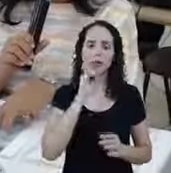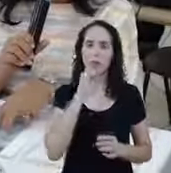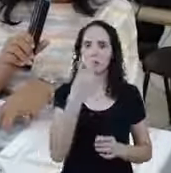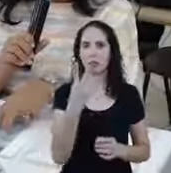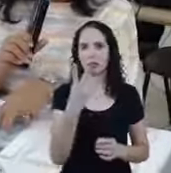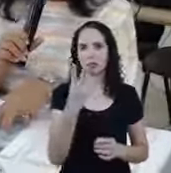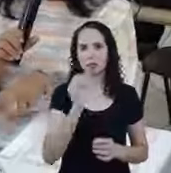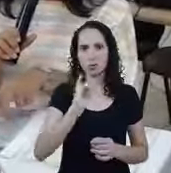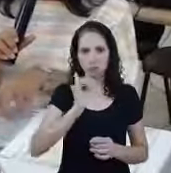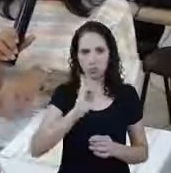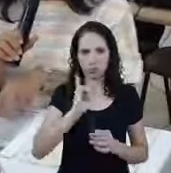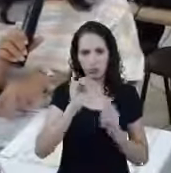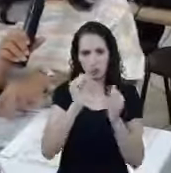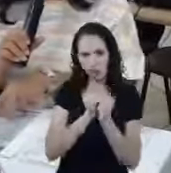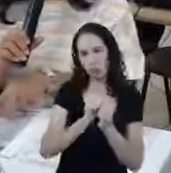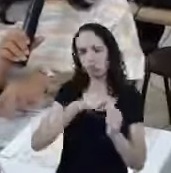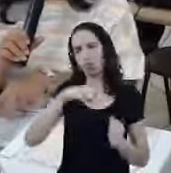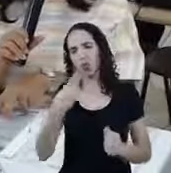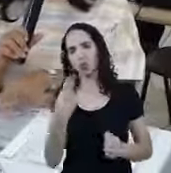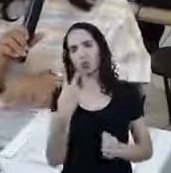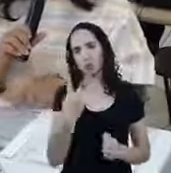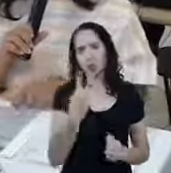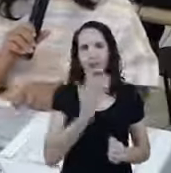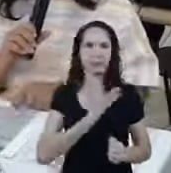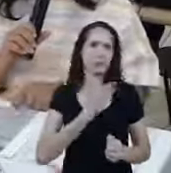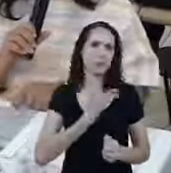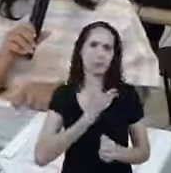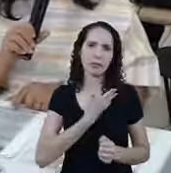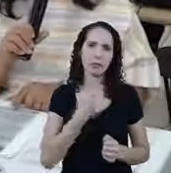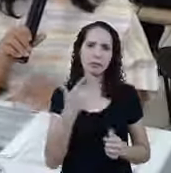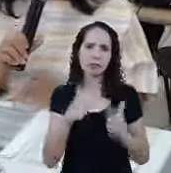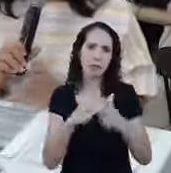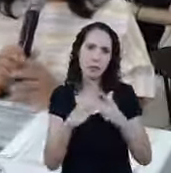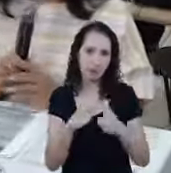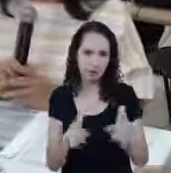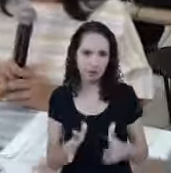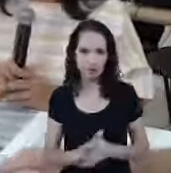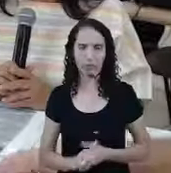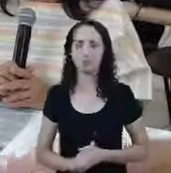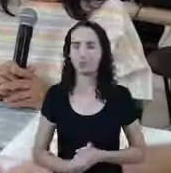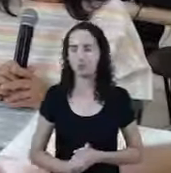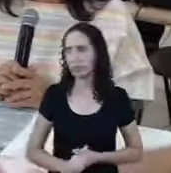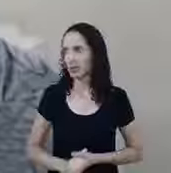Se dois amigos moram juntos Não está pedindo endereço Olha aqui